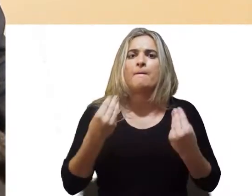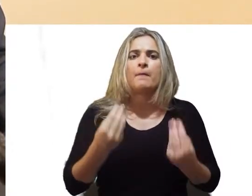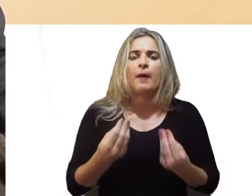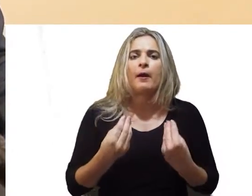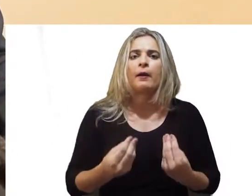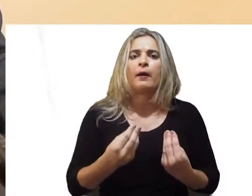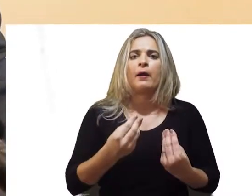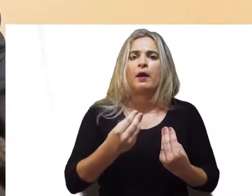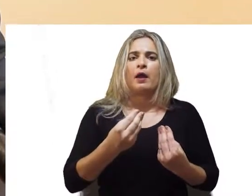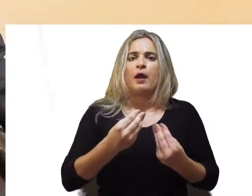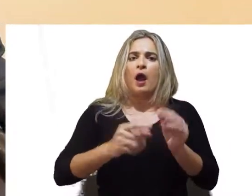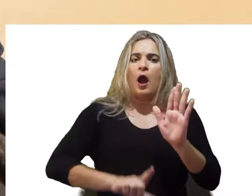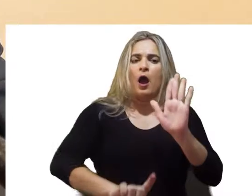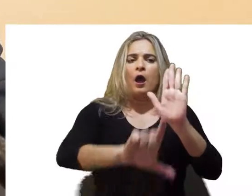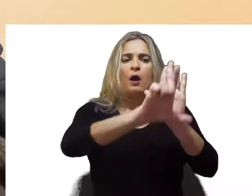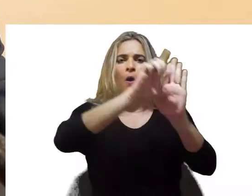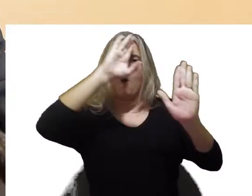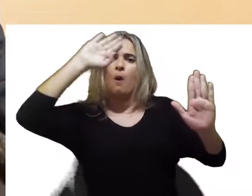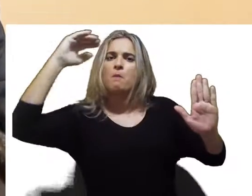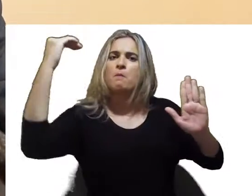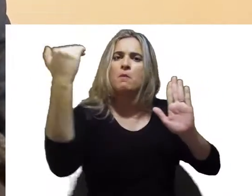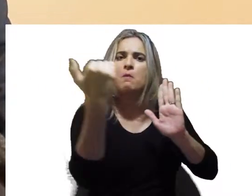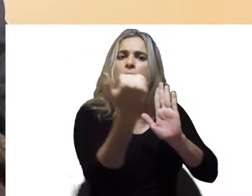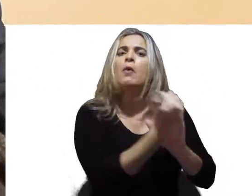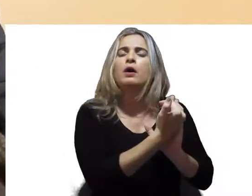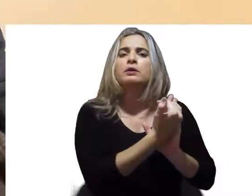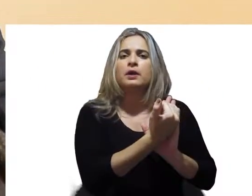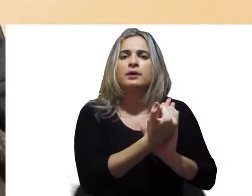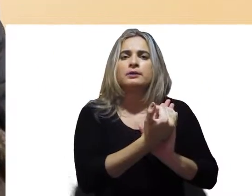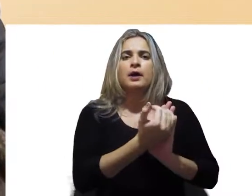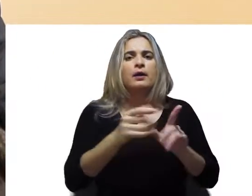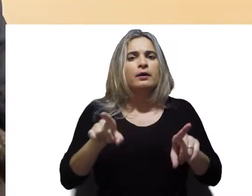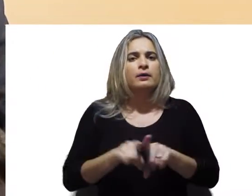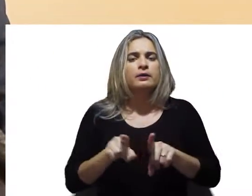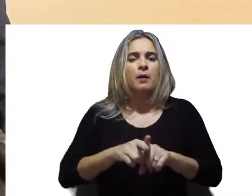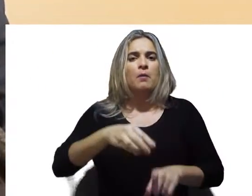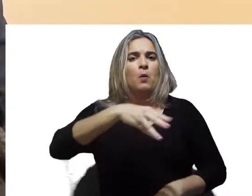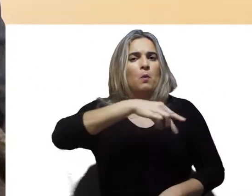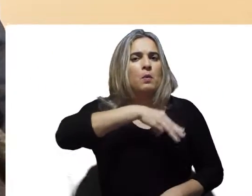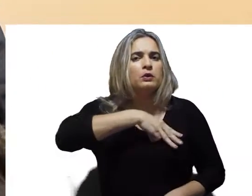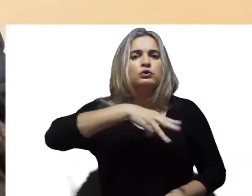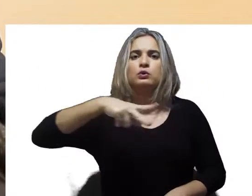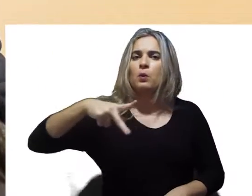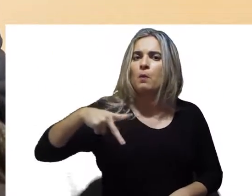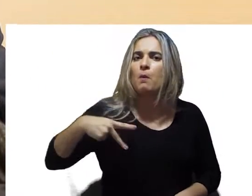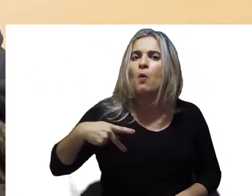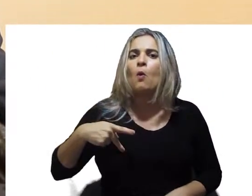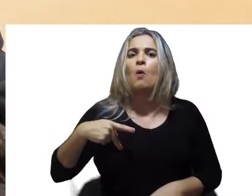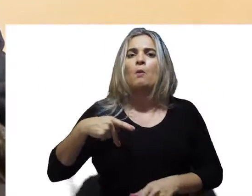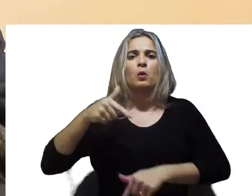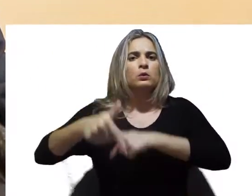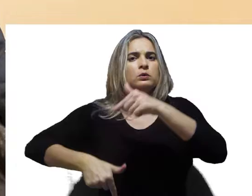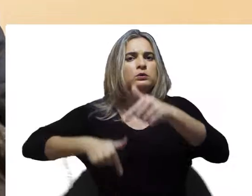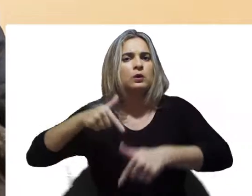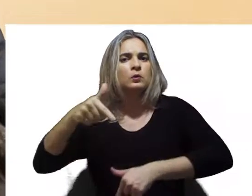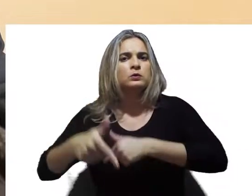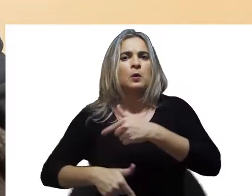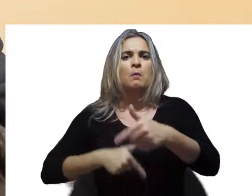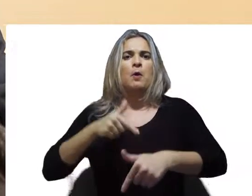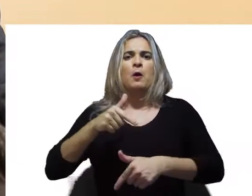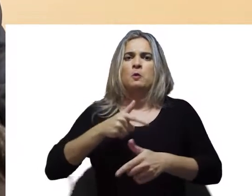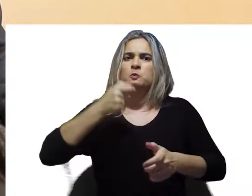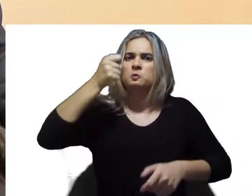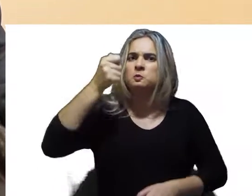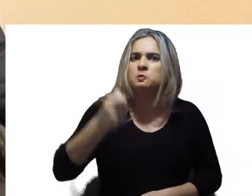para que se aplique a letra da lei, também a atuação do Ministério Público, de maneira muito mais